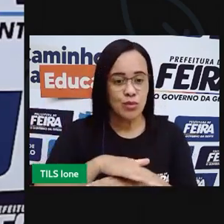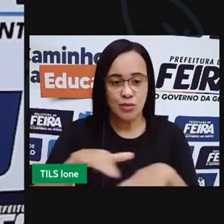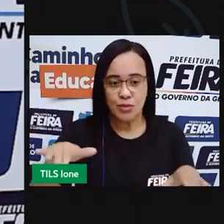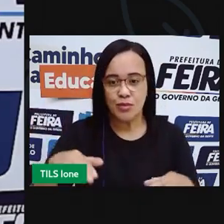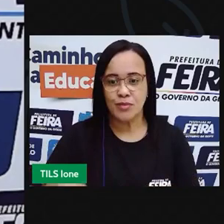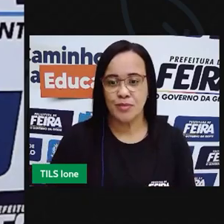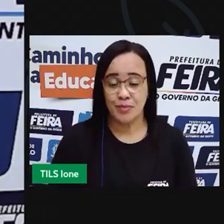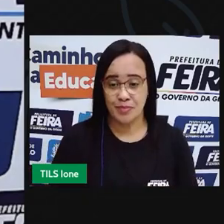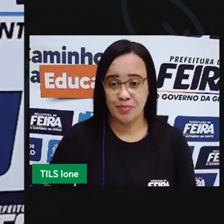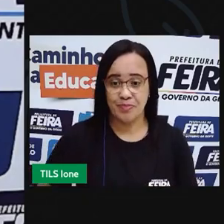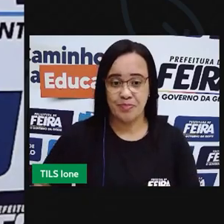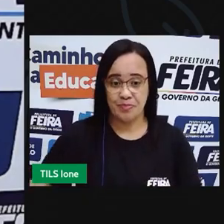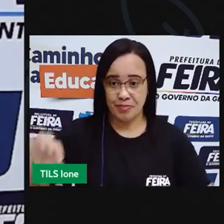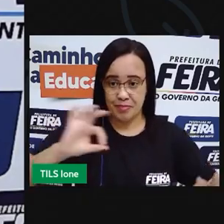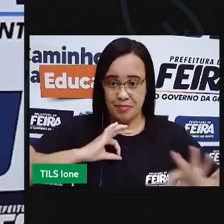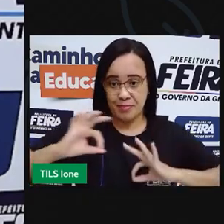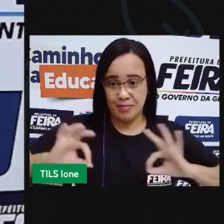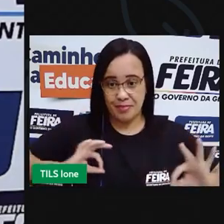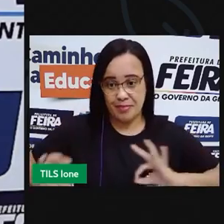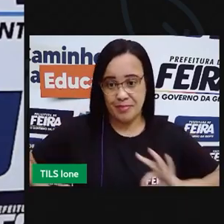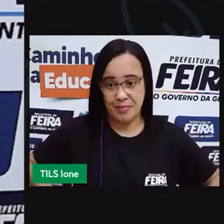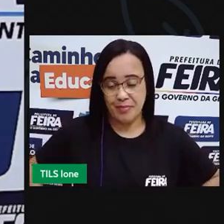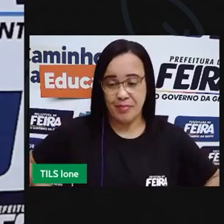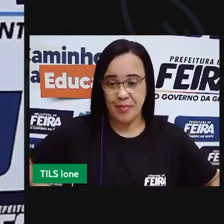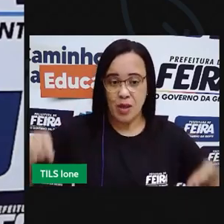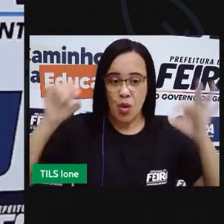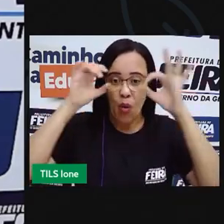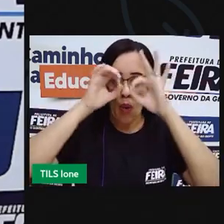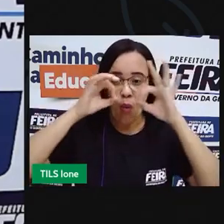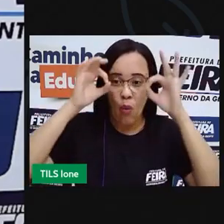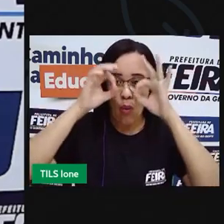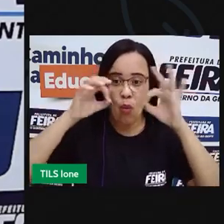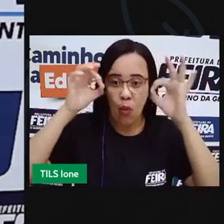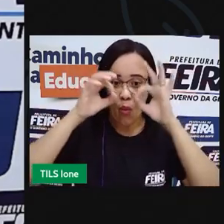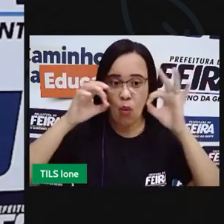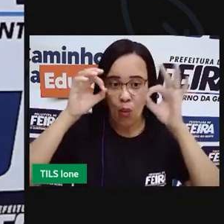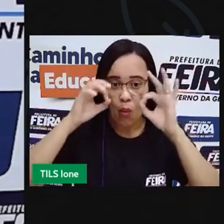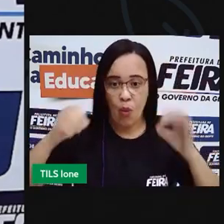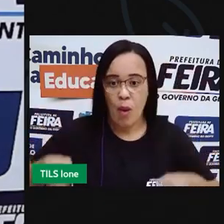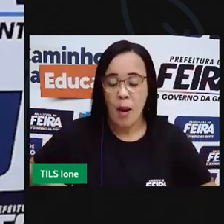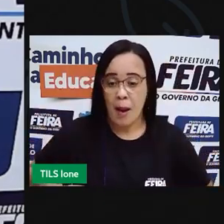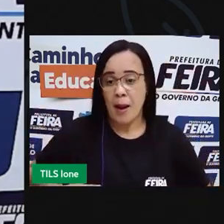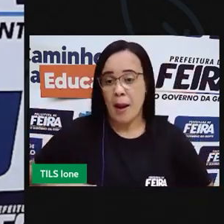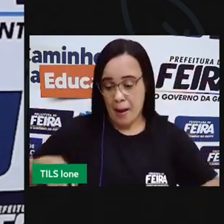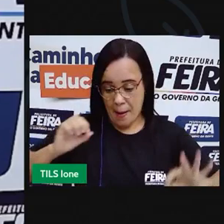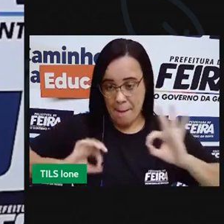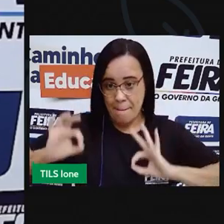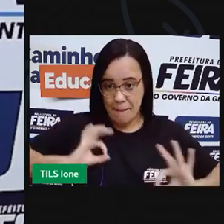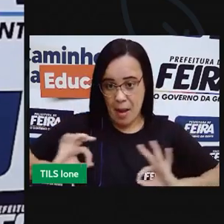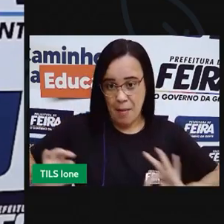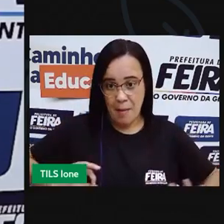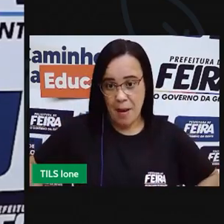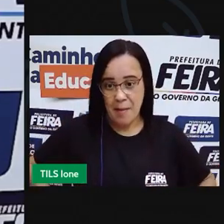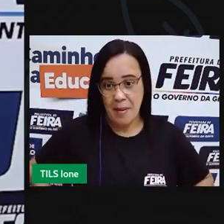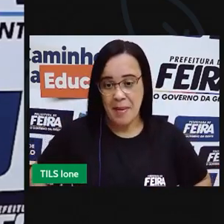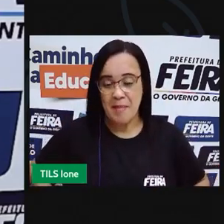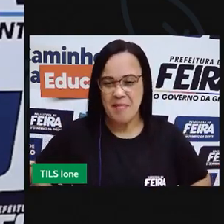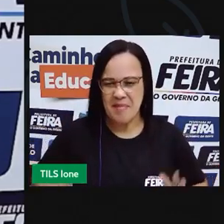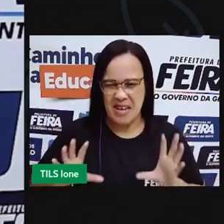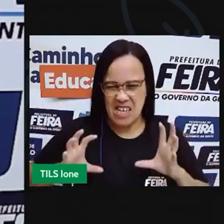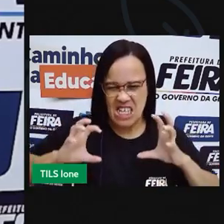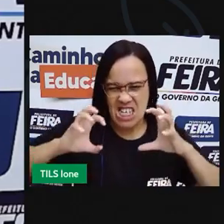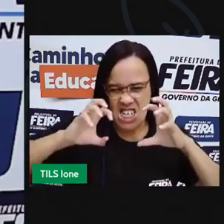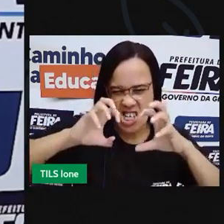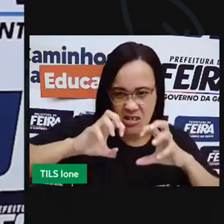A onça, com seus olhos amarelos e a pele toda pintada, a onça bicho feroz,